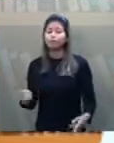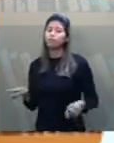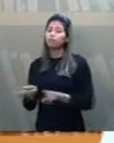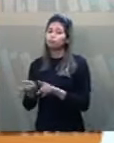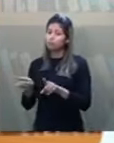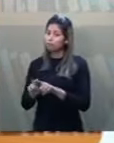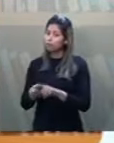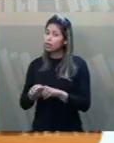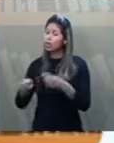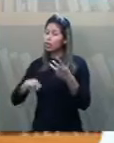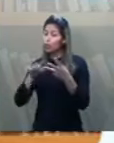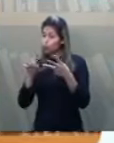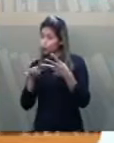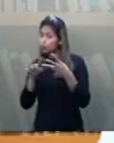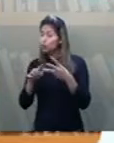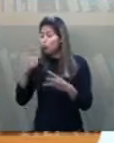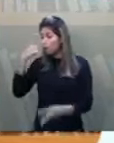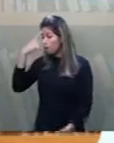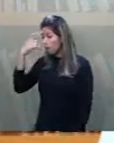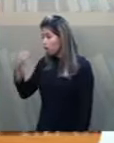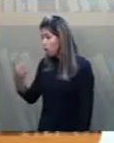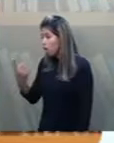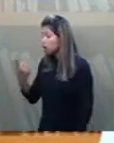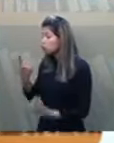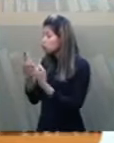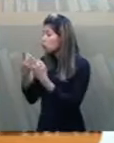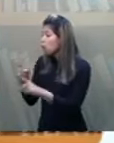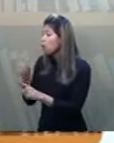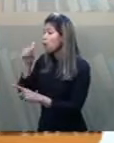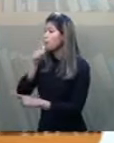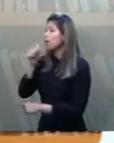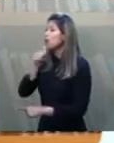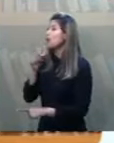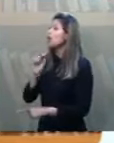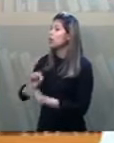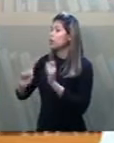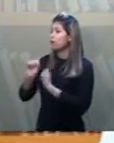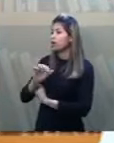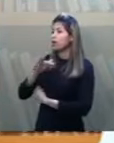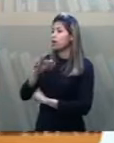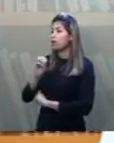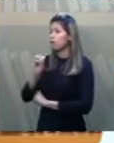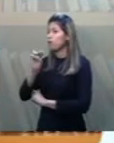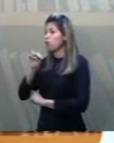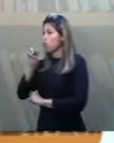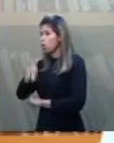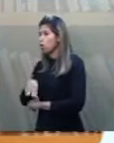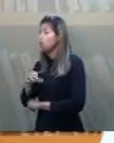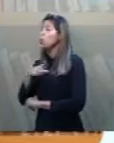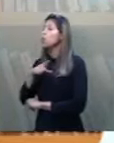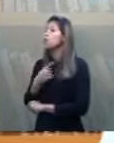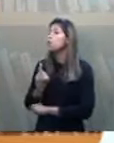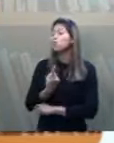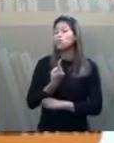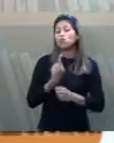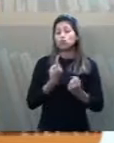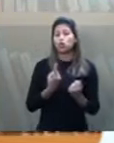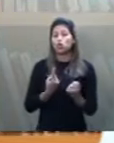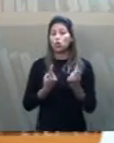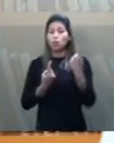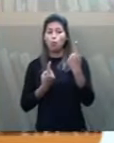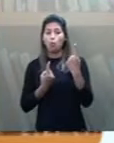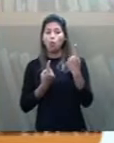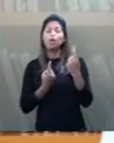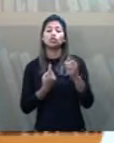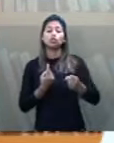o Fórum Brasileiro de Segurança Pública, uma em cada quatro mulheres afirmam ter